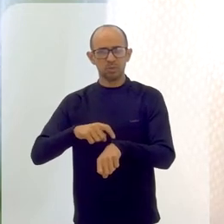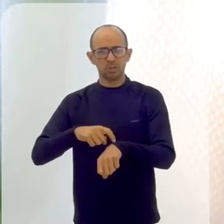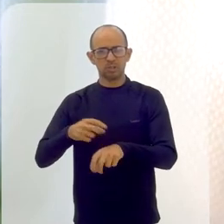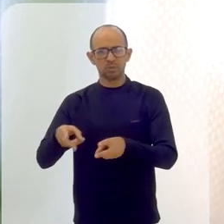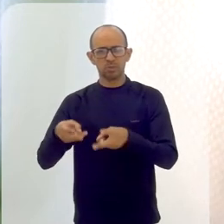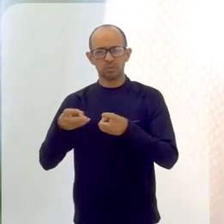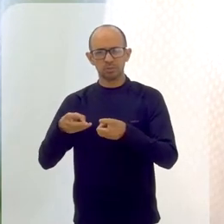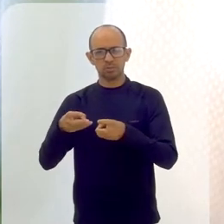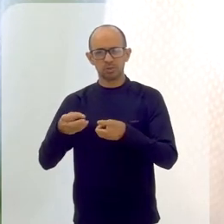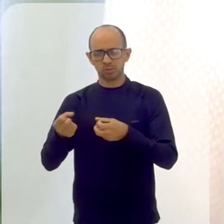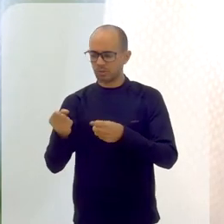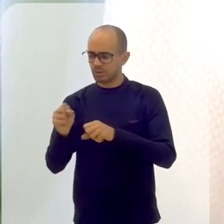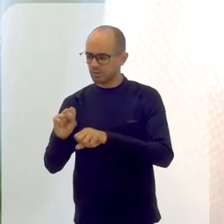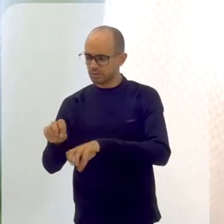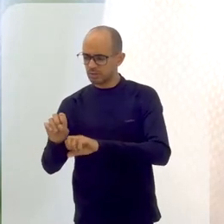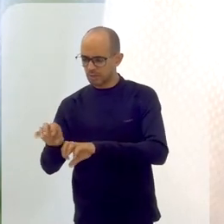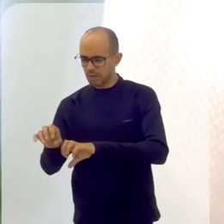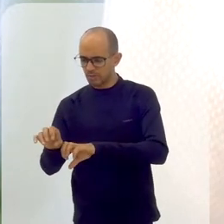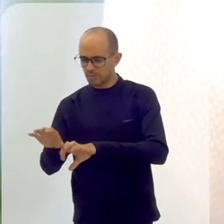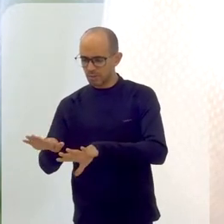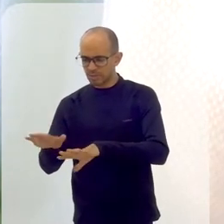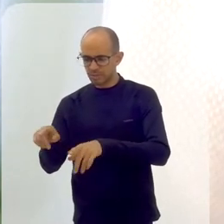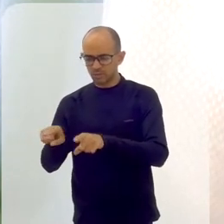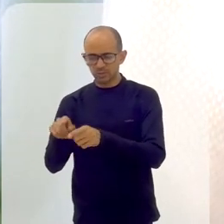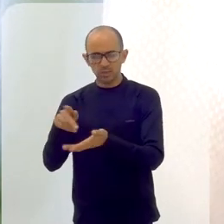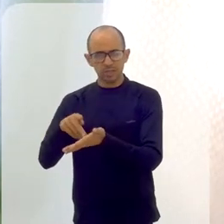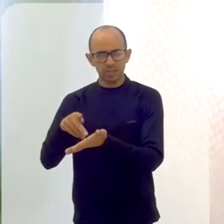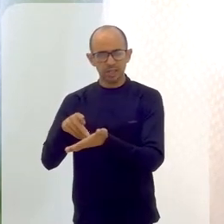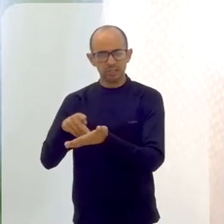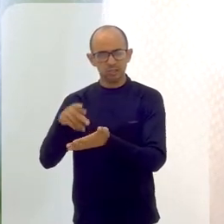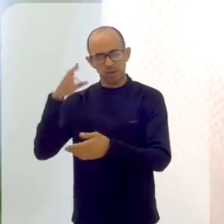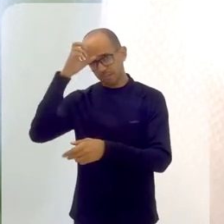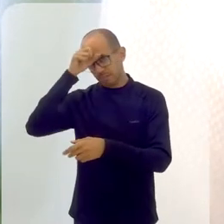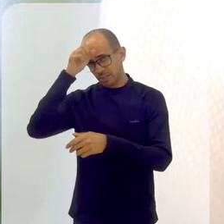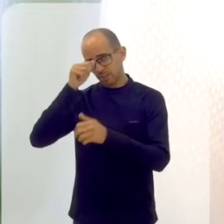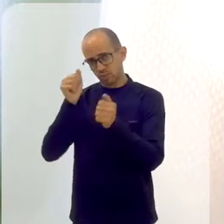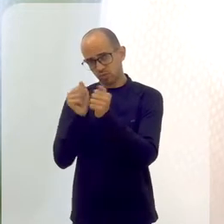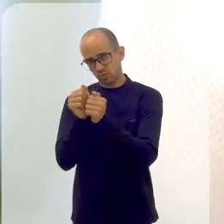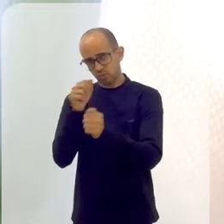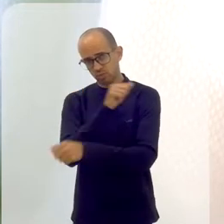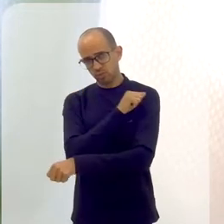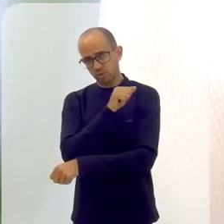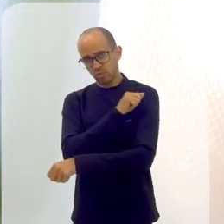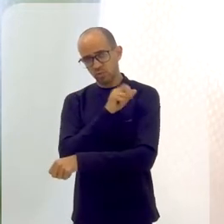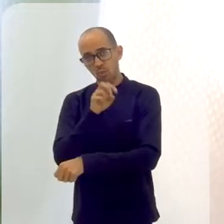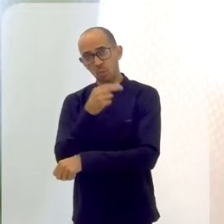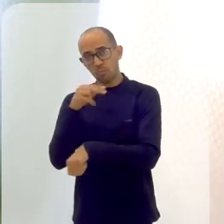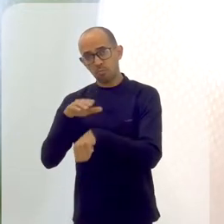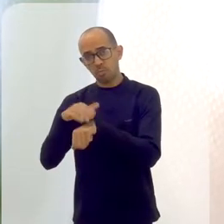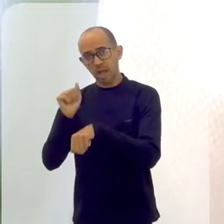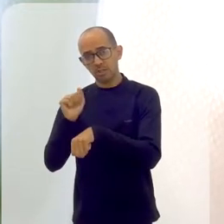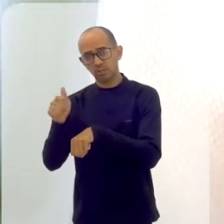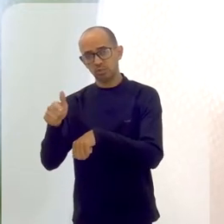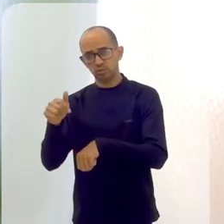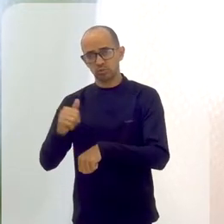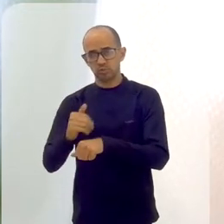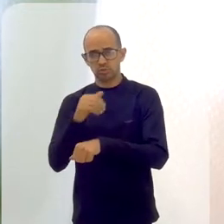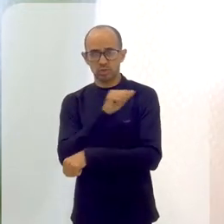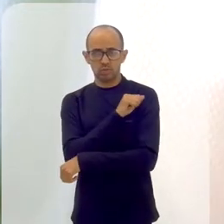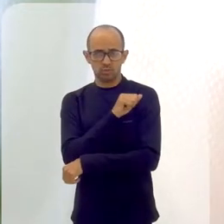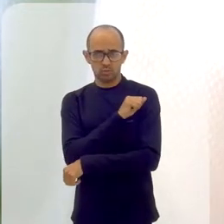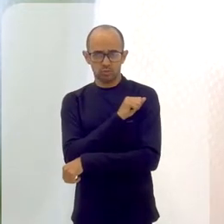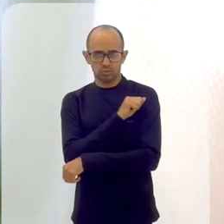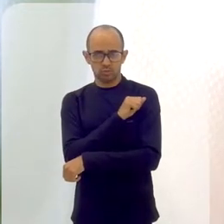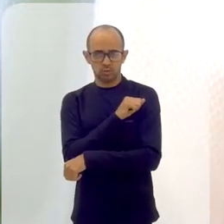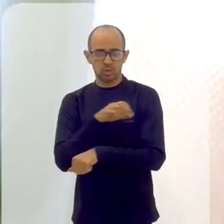processo, eu fui percebendo que quanto mais eu dava aula, mais eu aprendia junto com os alunos, talvez até mais de que os alunos, né? Um dos